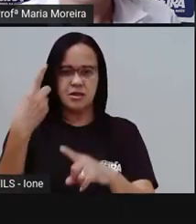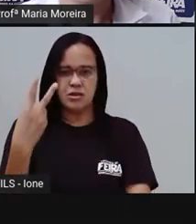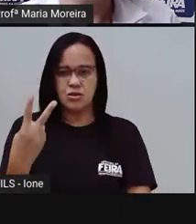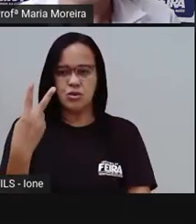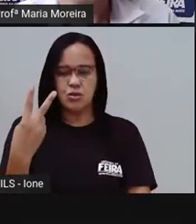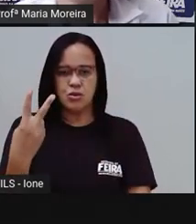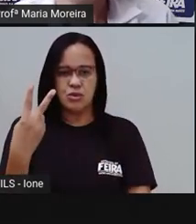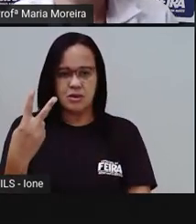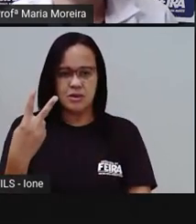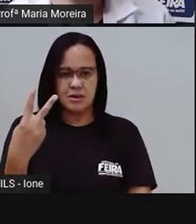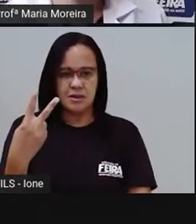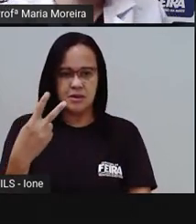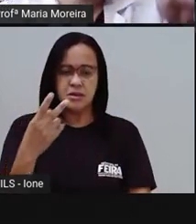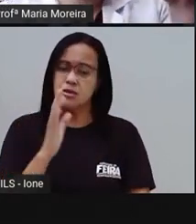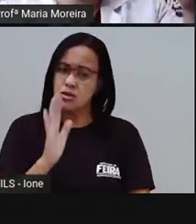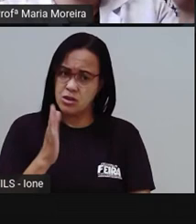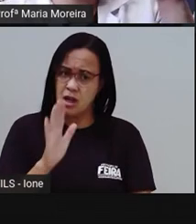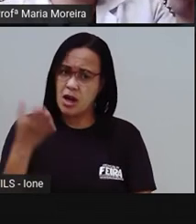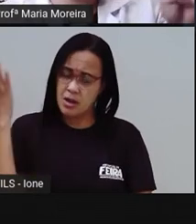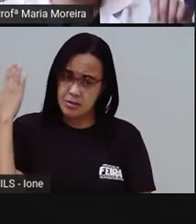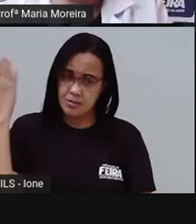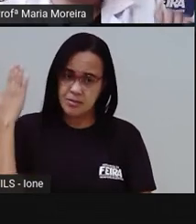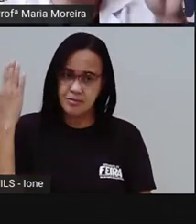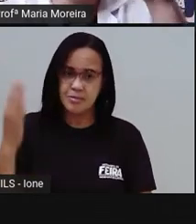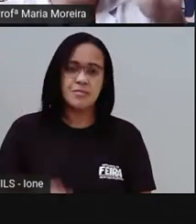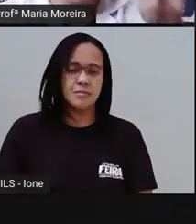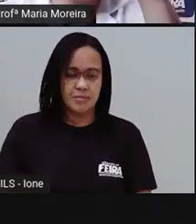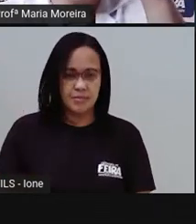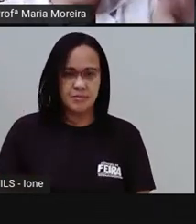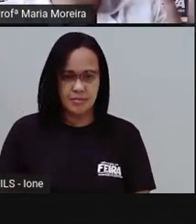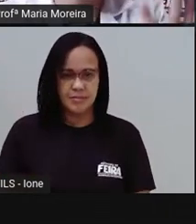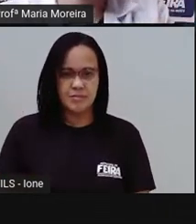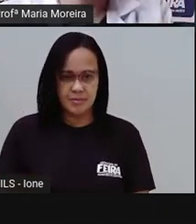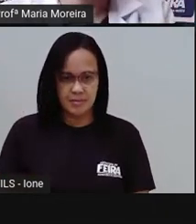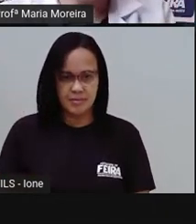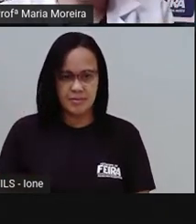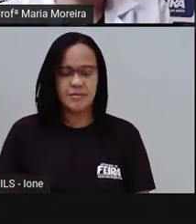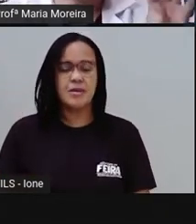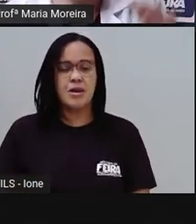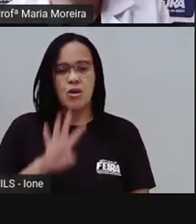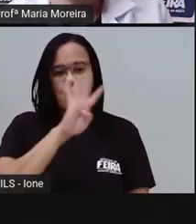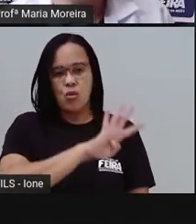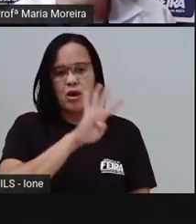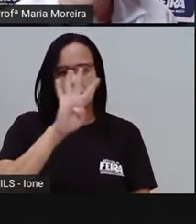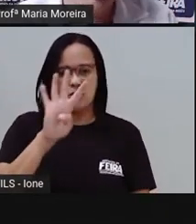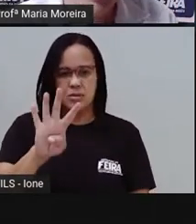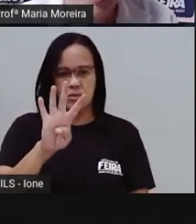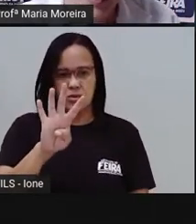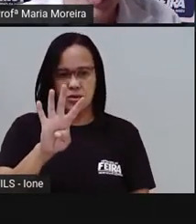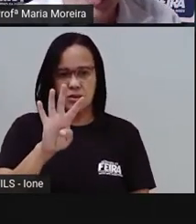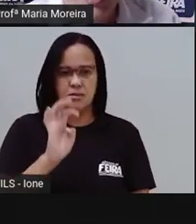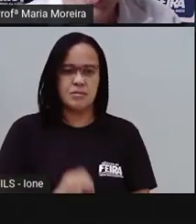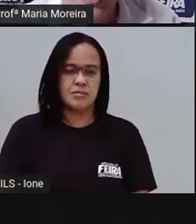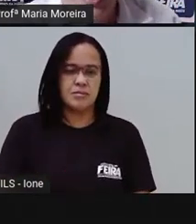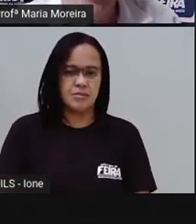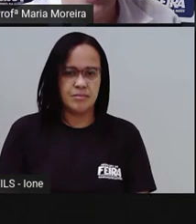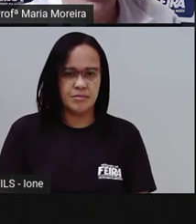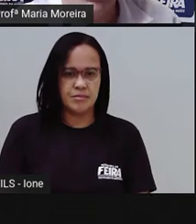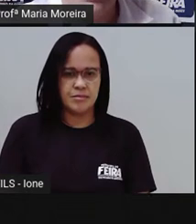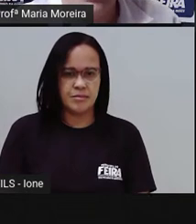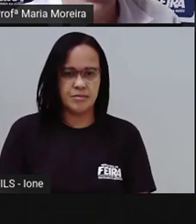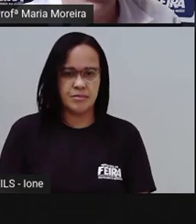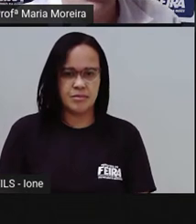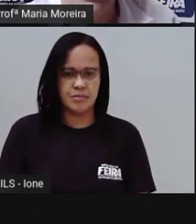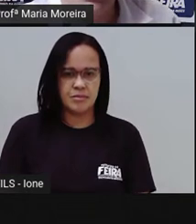Isso aqui, a gente já fez essa conta, ó. Quatro duas vezes. Quatro mais quatro, né? Porque isso aqui é a